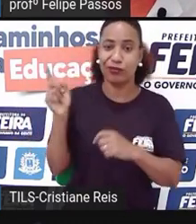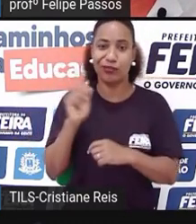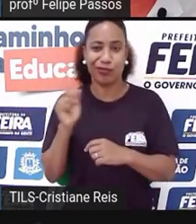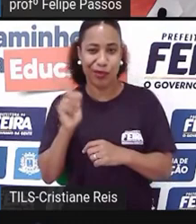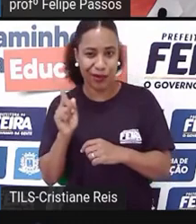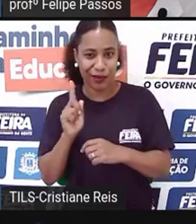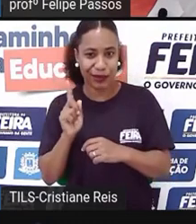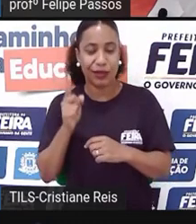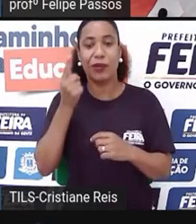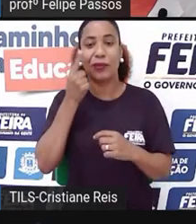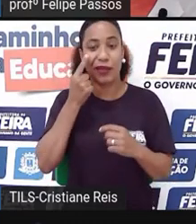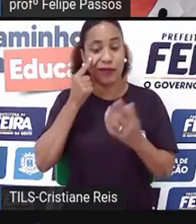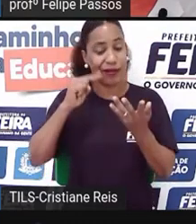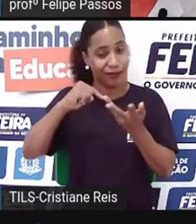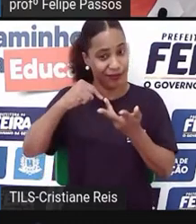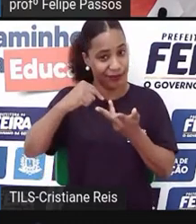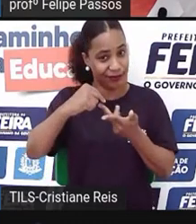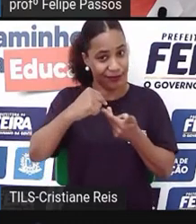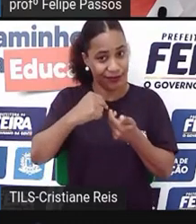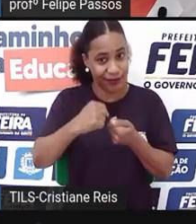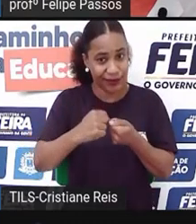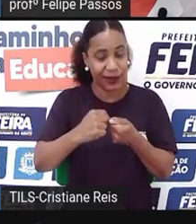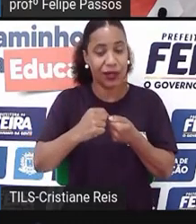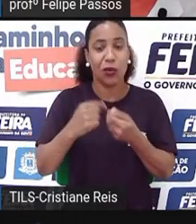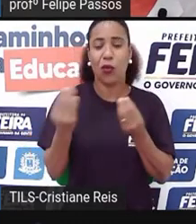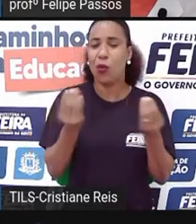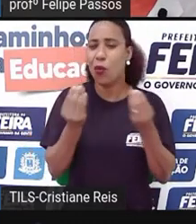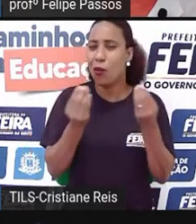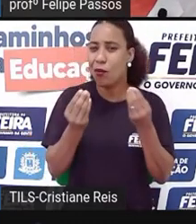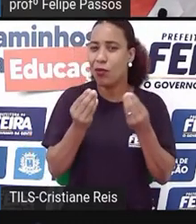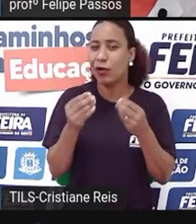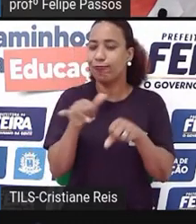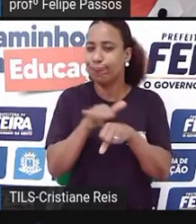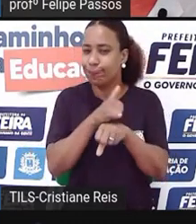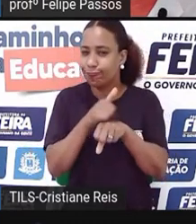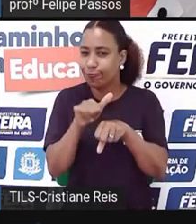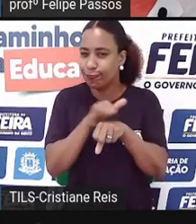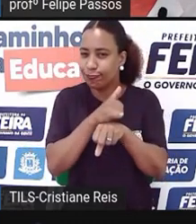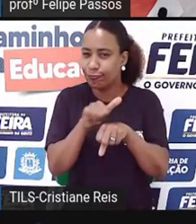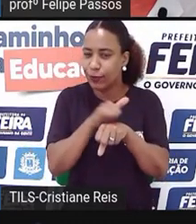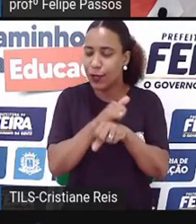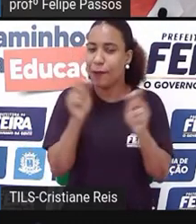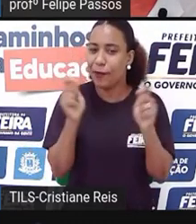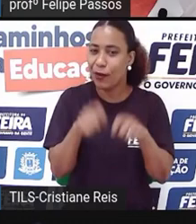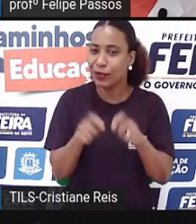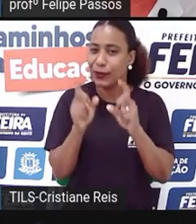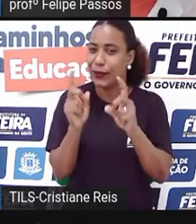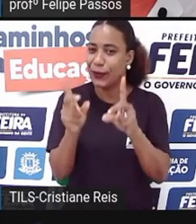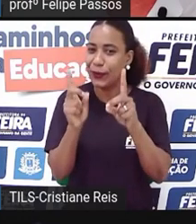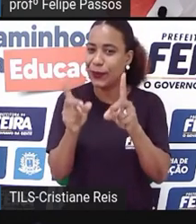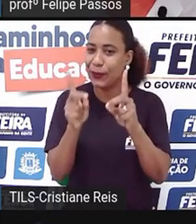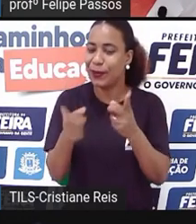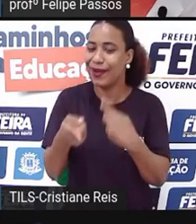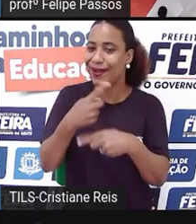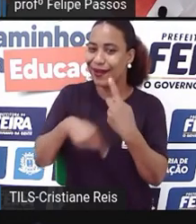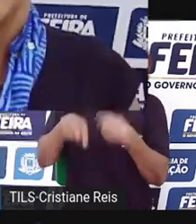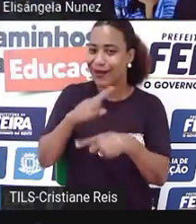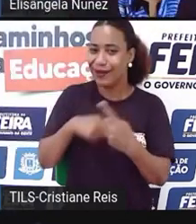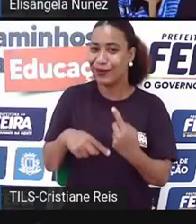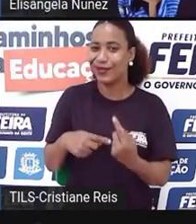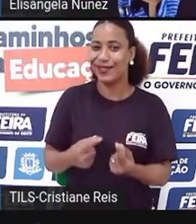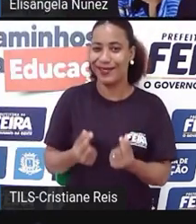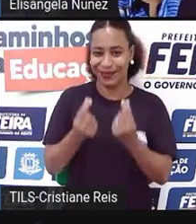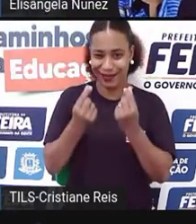identificar quais são as maneiras que eu tenho de atuar para fazer com que esse retorno seja positivo. E,